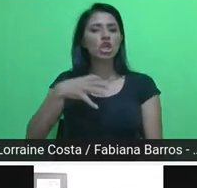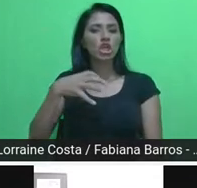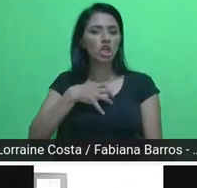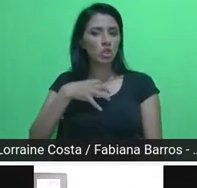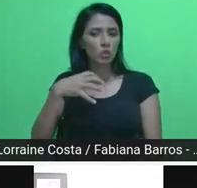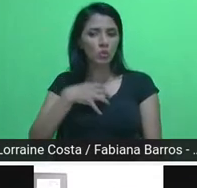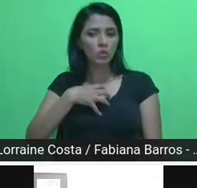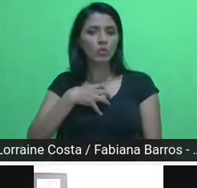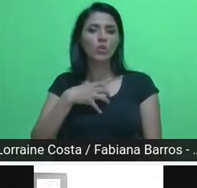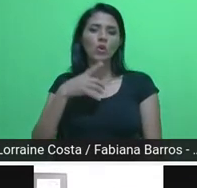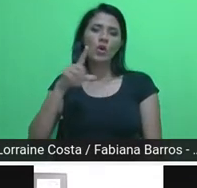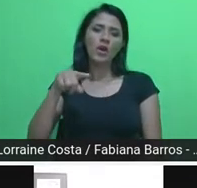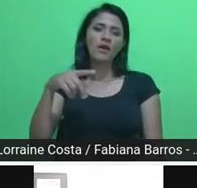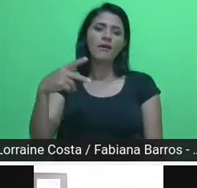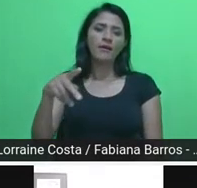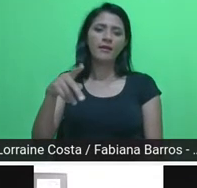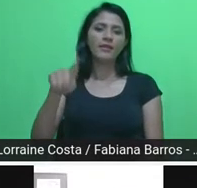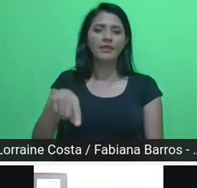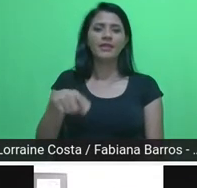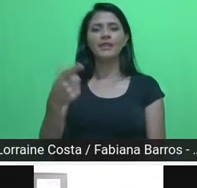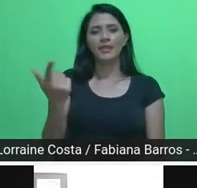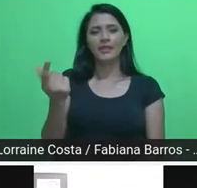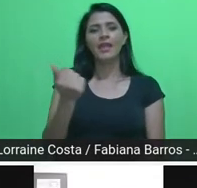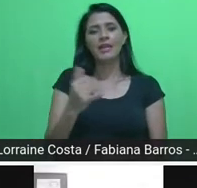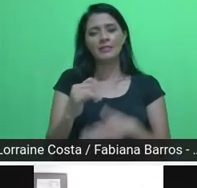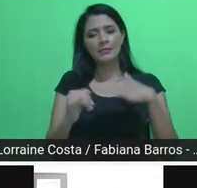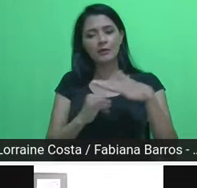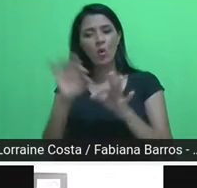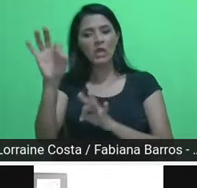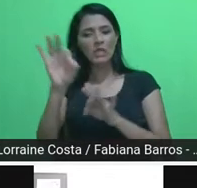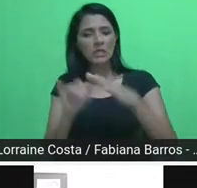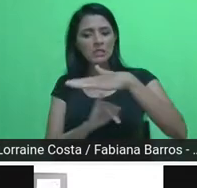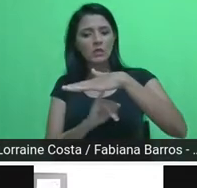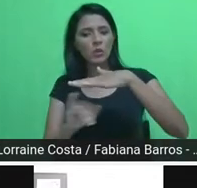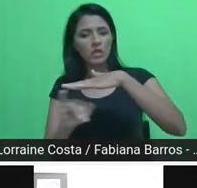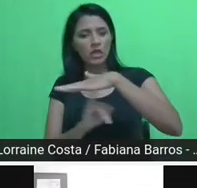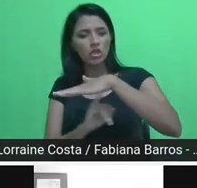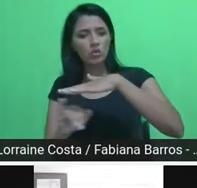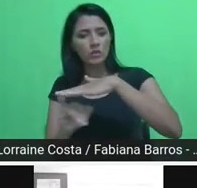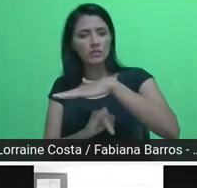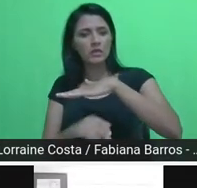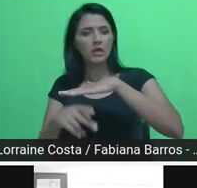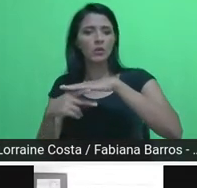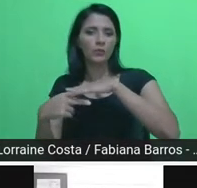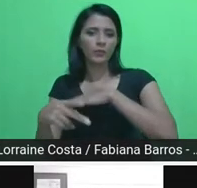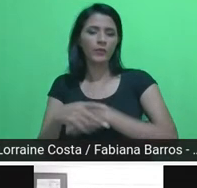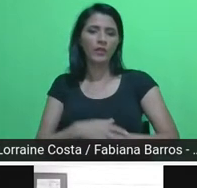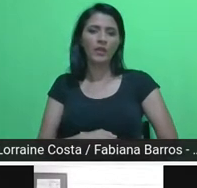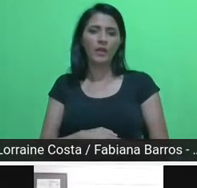dessa institucionalização da residência. Pode passar?